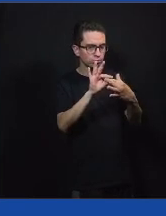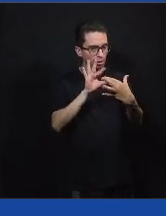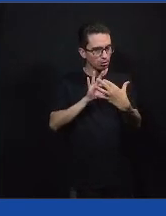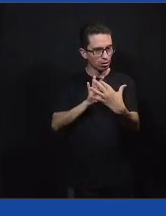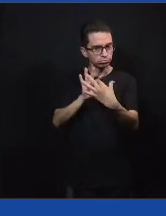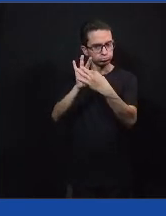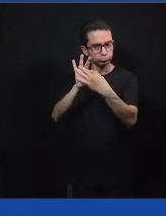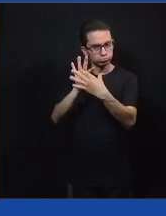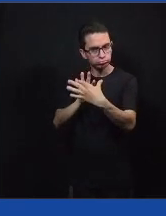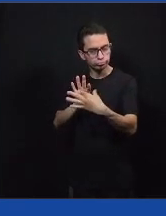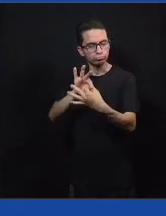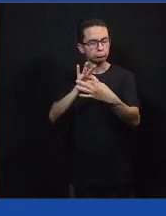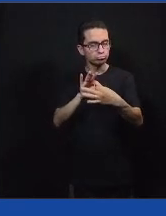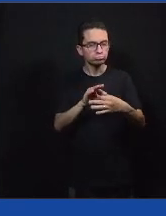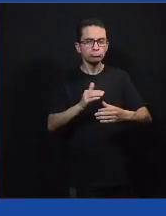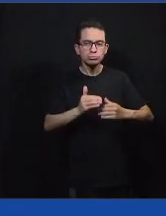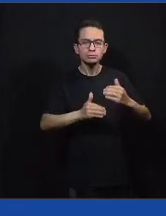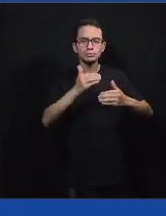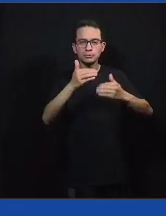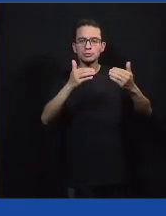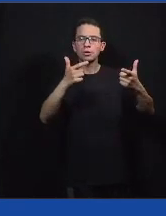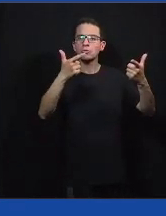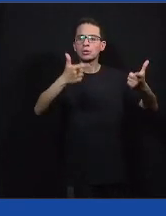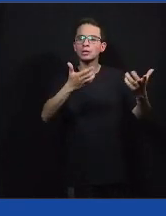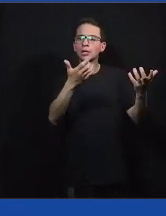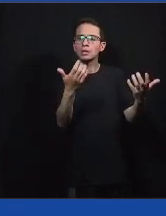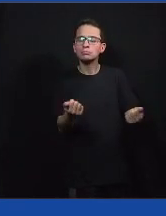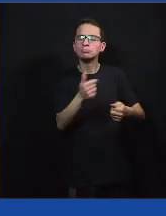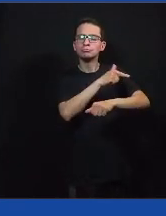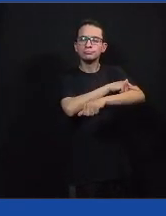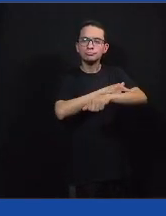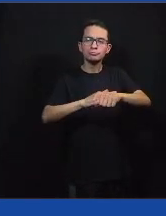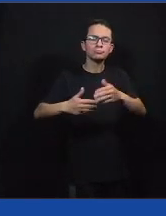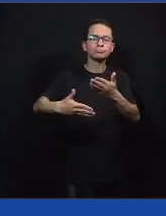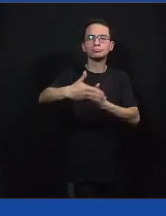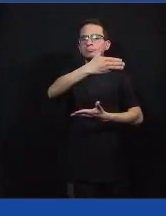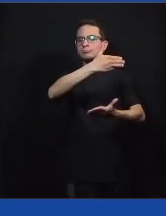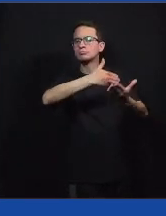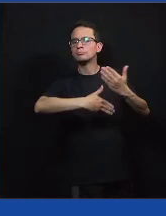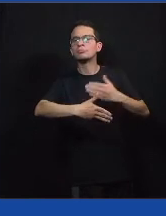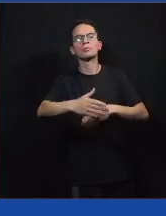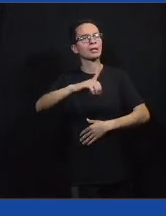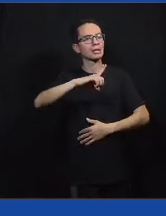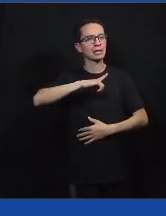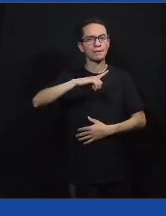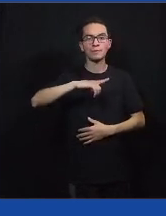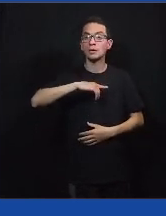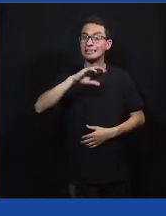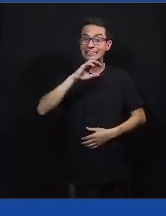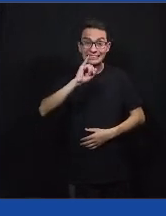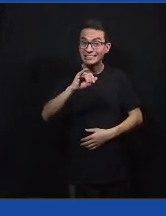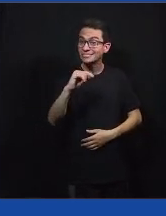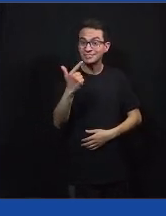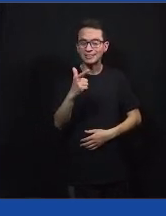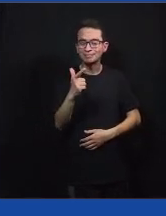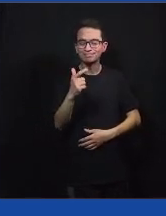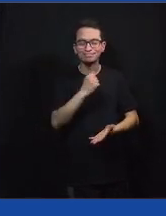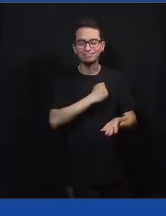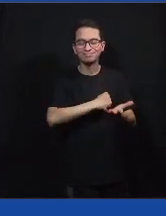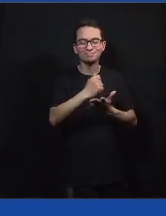foi se criando aos poucos esse espaço de acolhimento e respeito, né? Se não tiver, essa uma etapa muito importante que se não